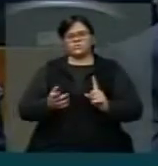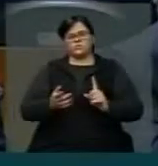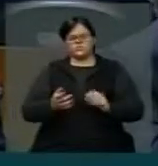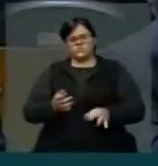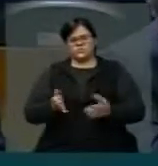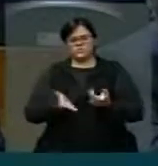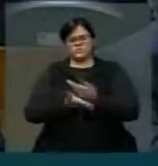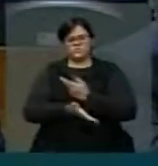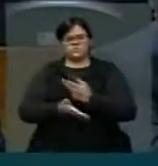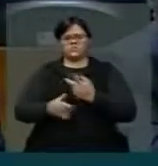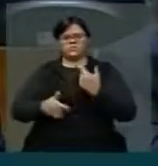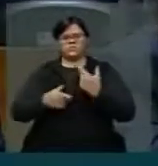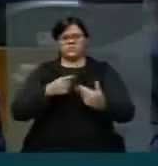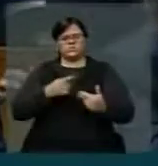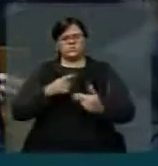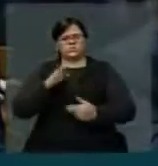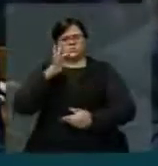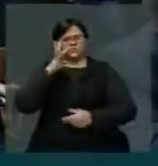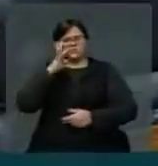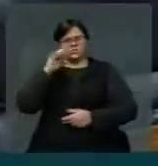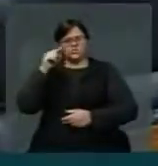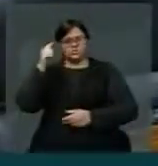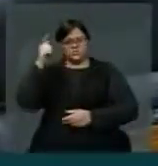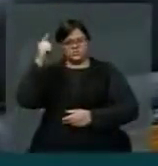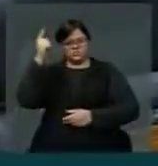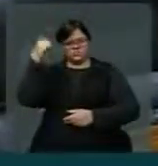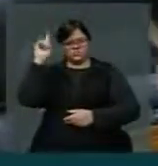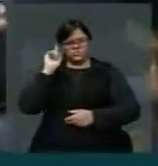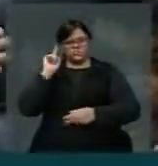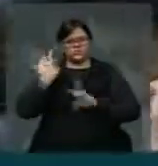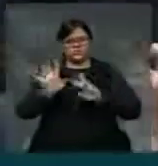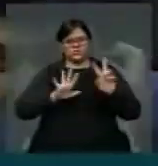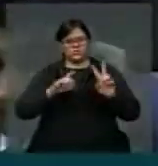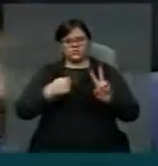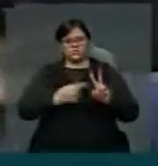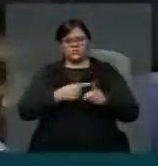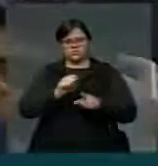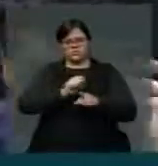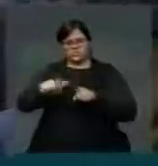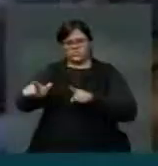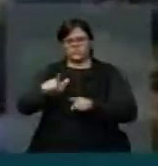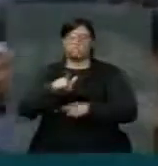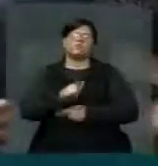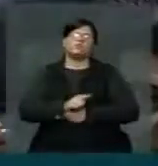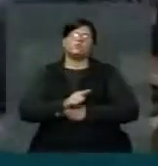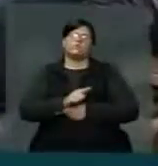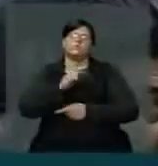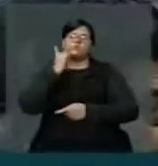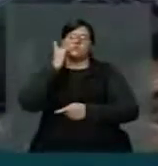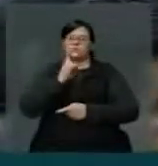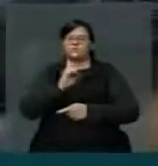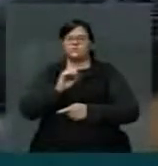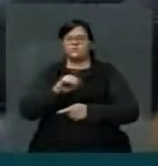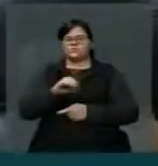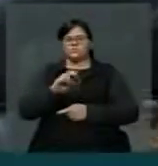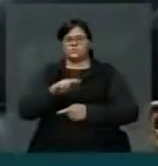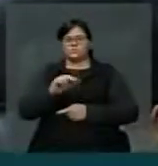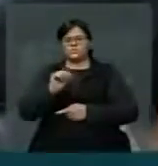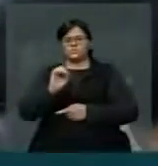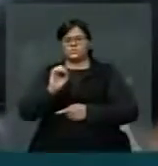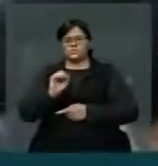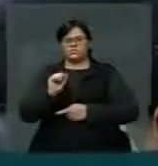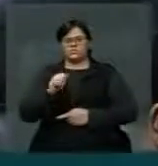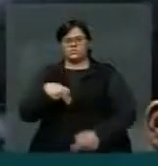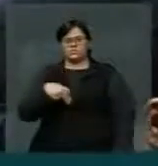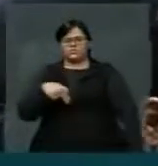-feira passada, aqui ao votarmos a cassação do deputado Danadon. Se Vossa Excelência não pode pautar uma PEC